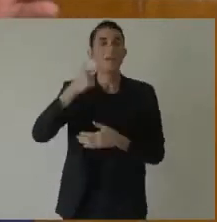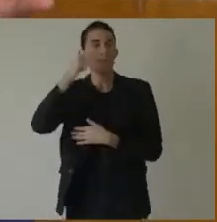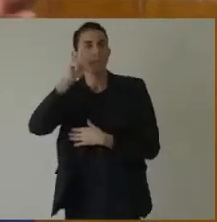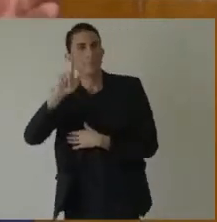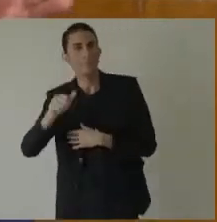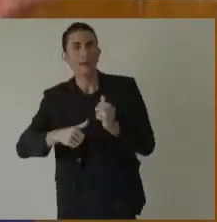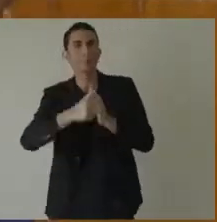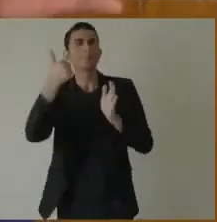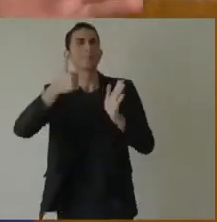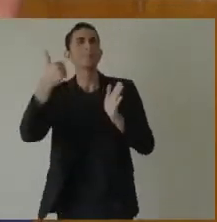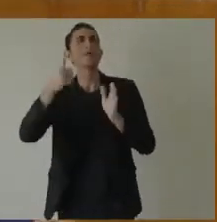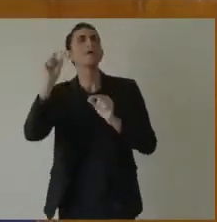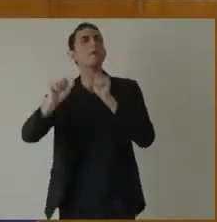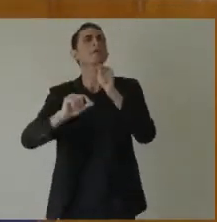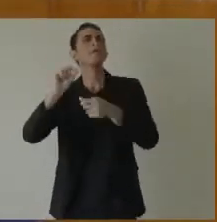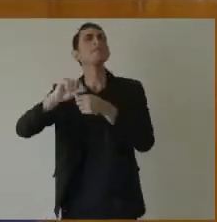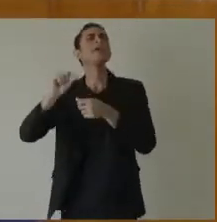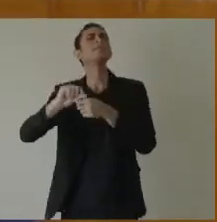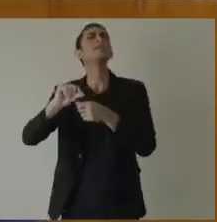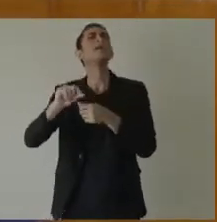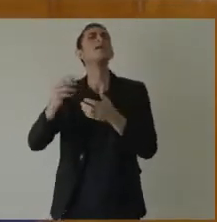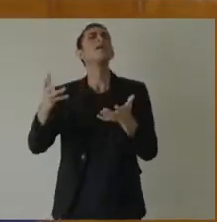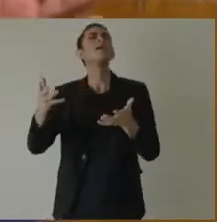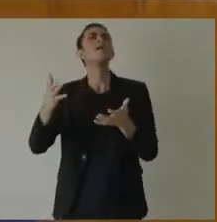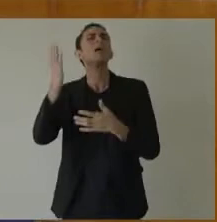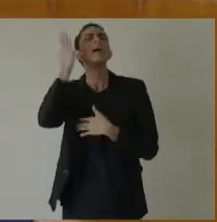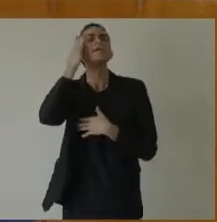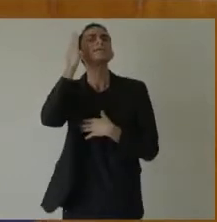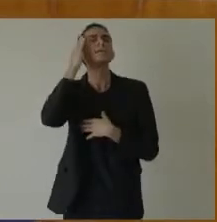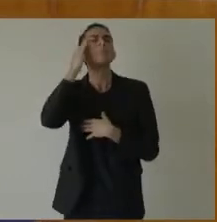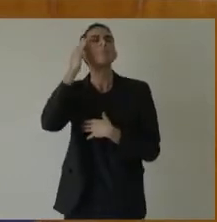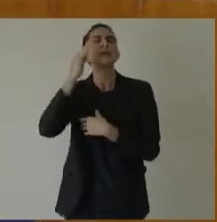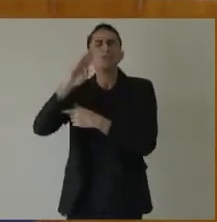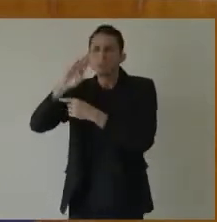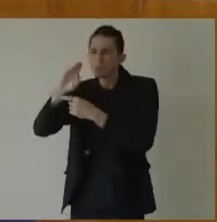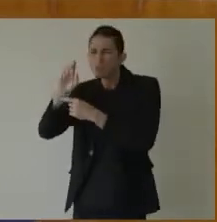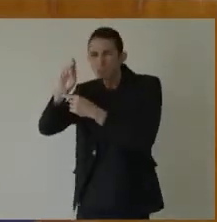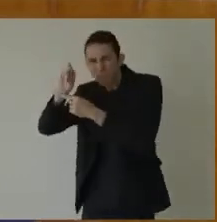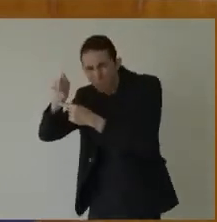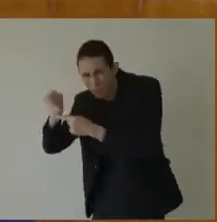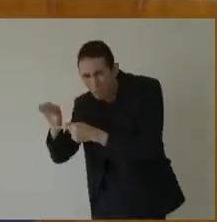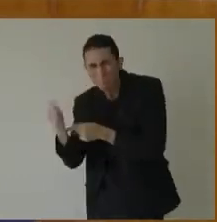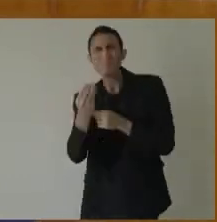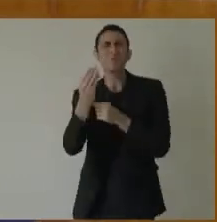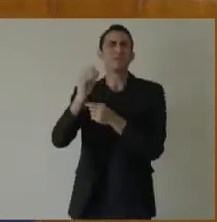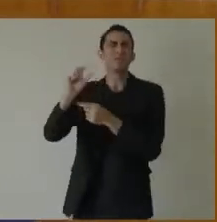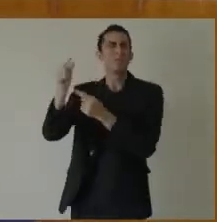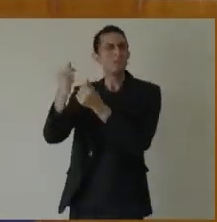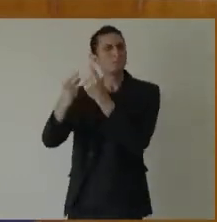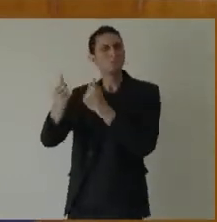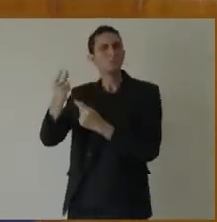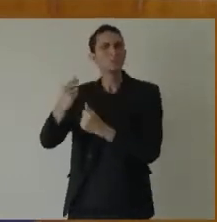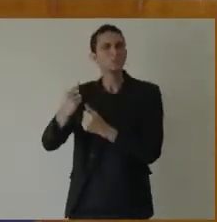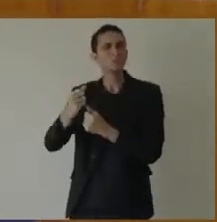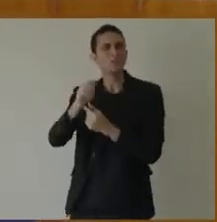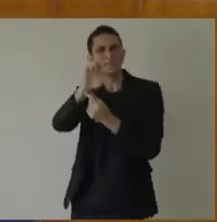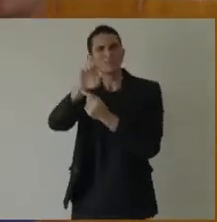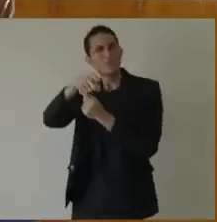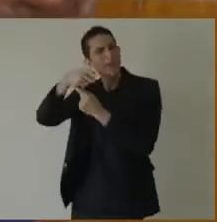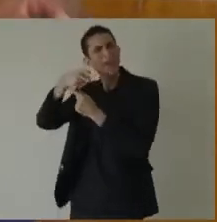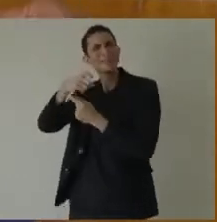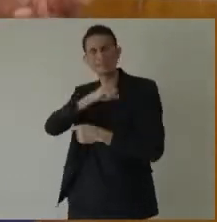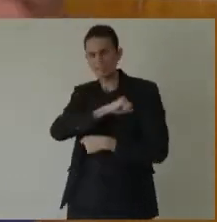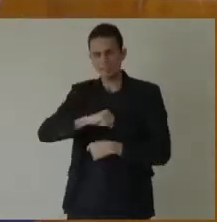que o ex-senador disse aqui, Hudson Leite. E quero dizer, na sequência, que